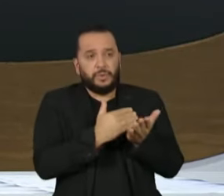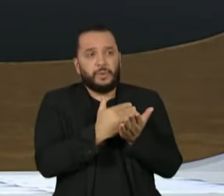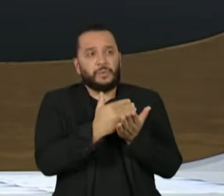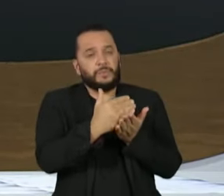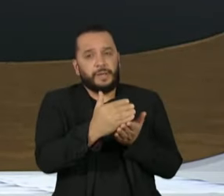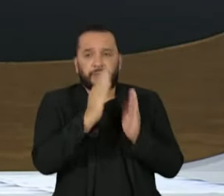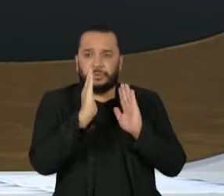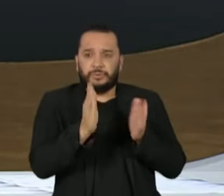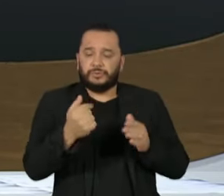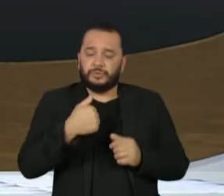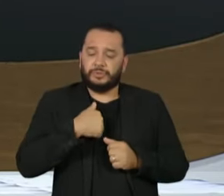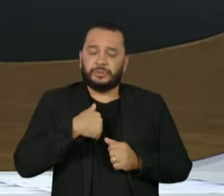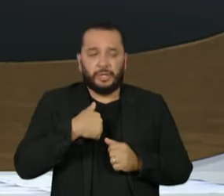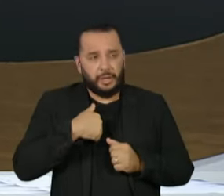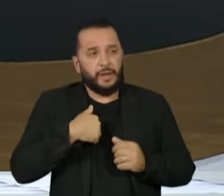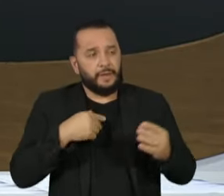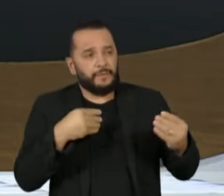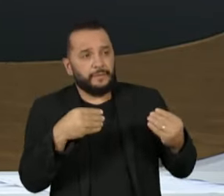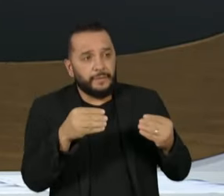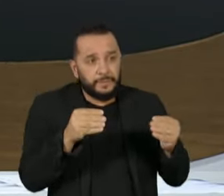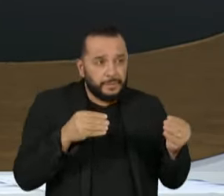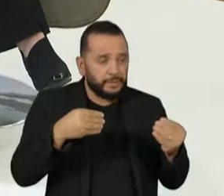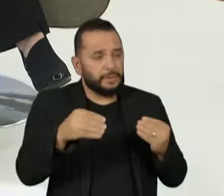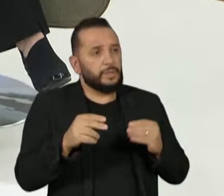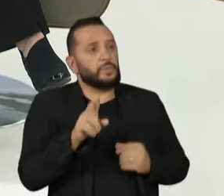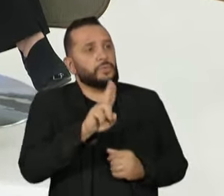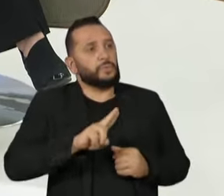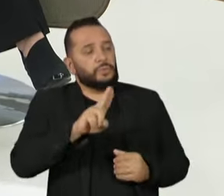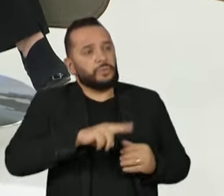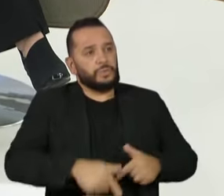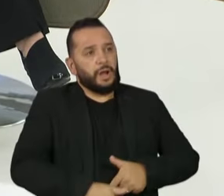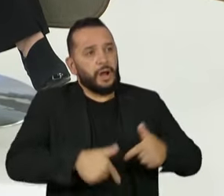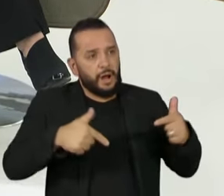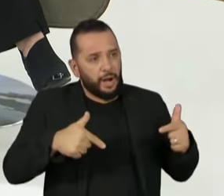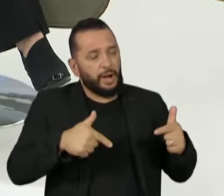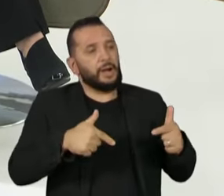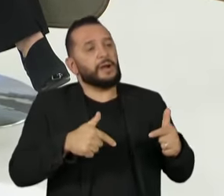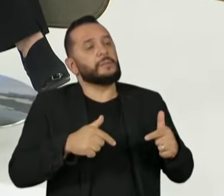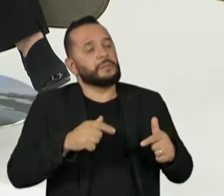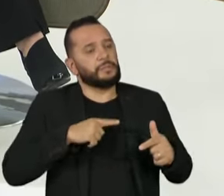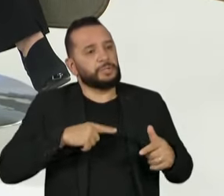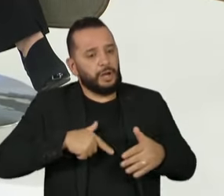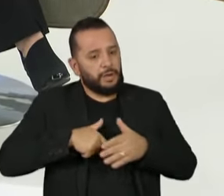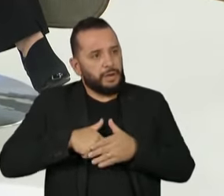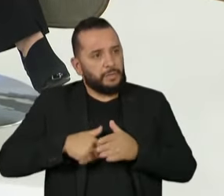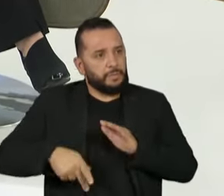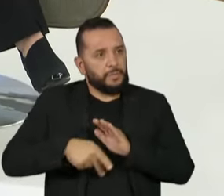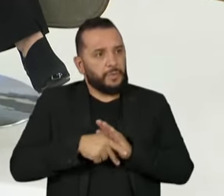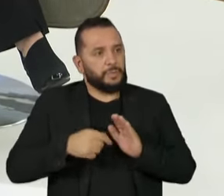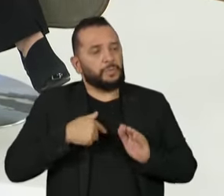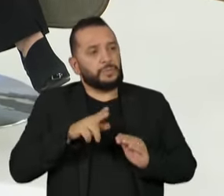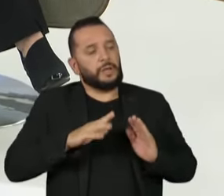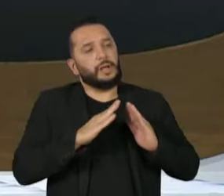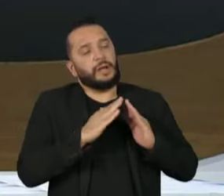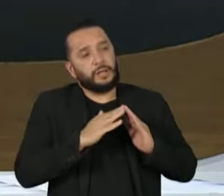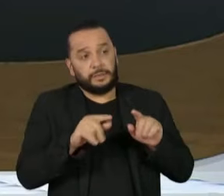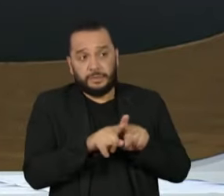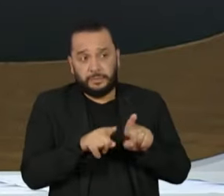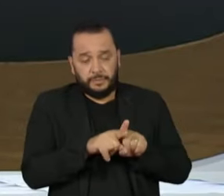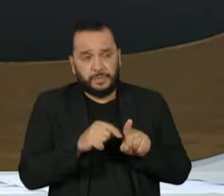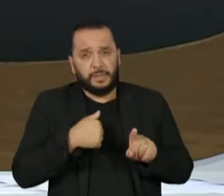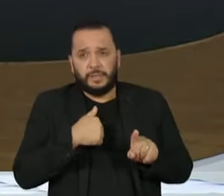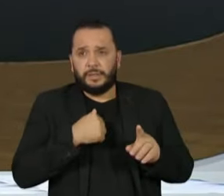essa jornada de flexibilização do uso de armas, do porte e da posse. Mas depois isso foi